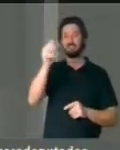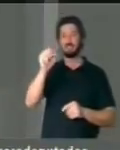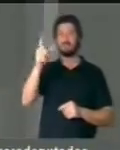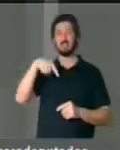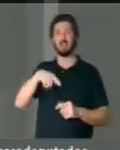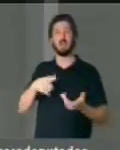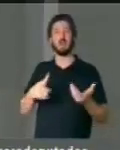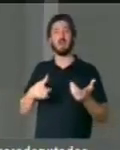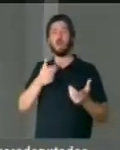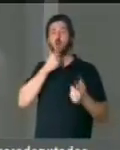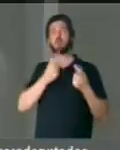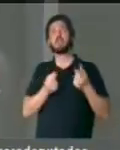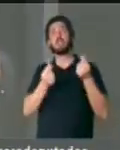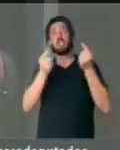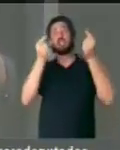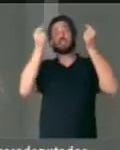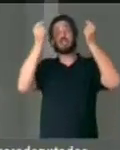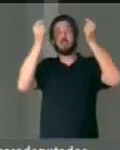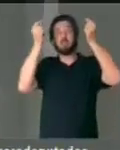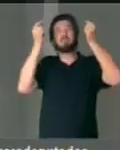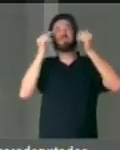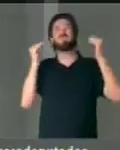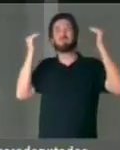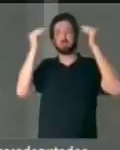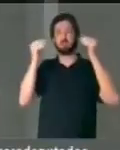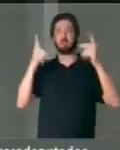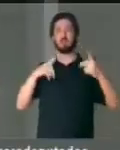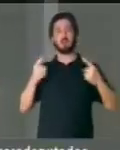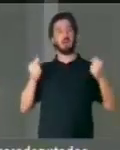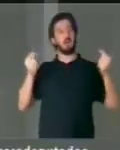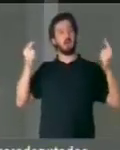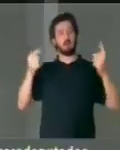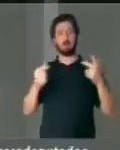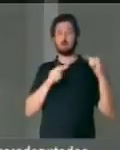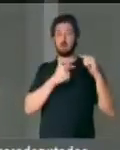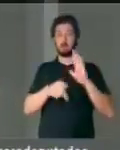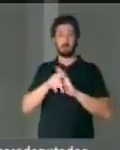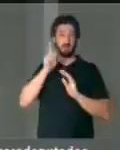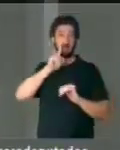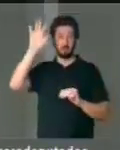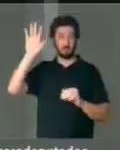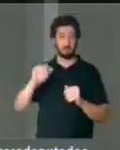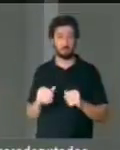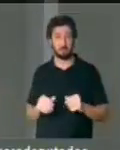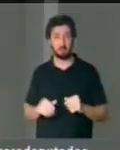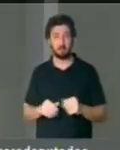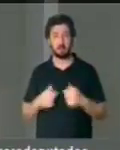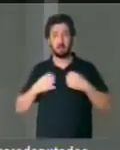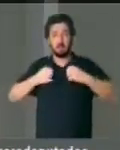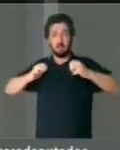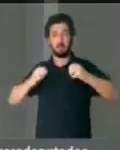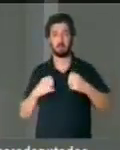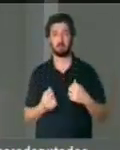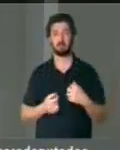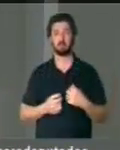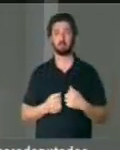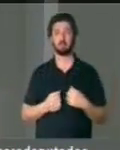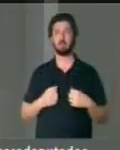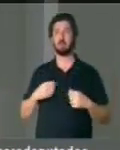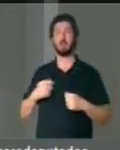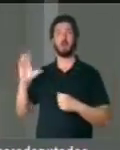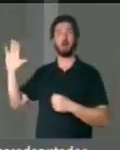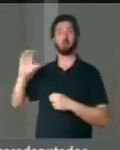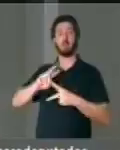magnata, daquele estilo bem tradicional dos magnatas norte-americanos, riqueza de berço,